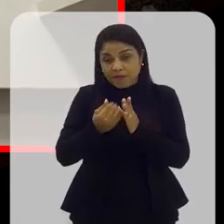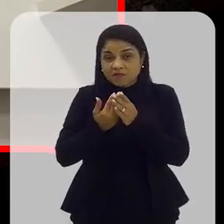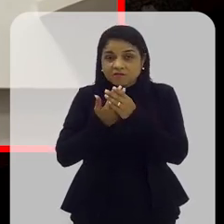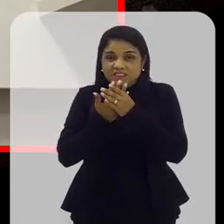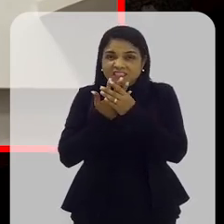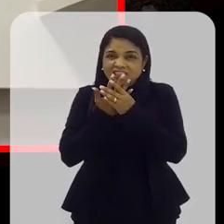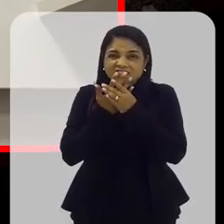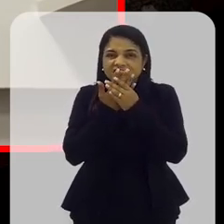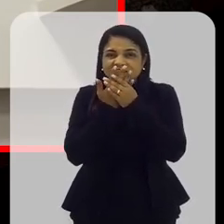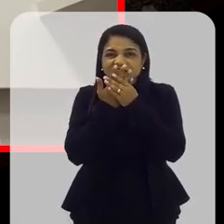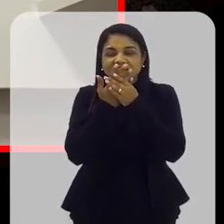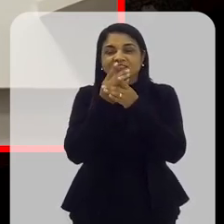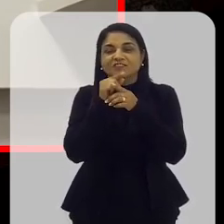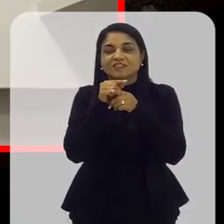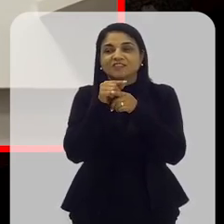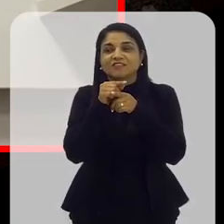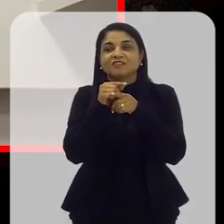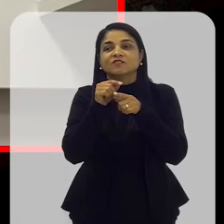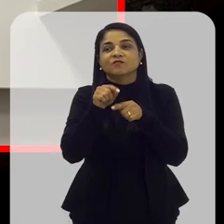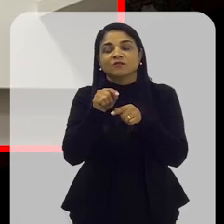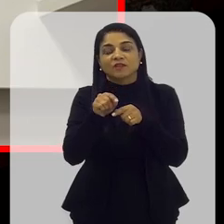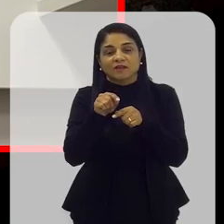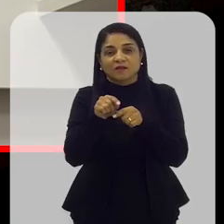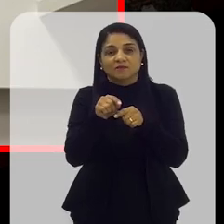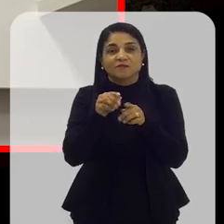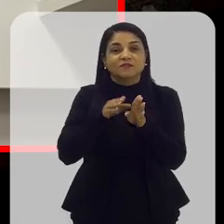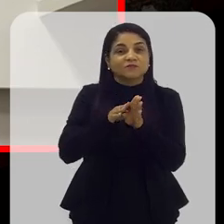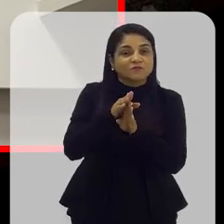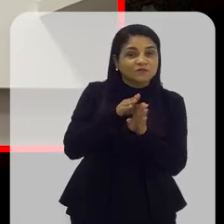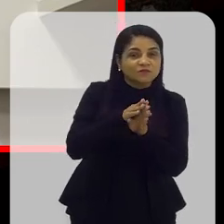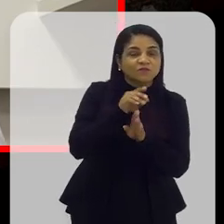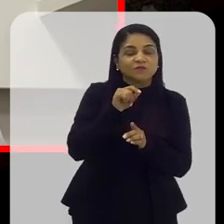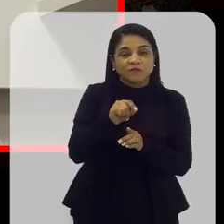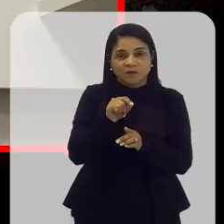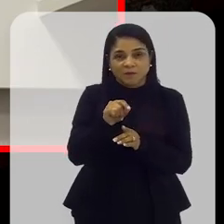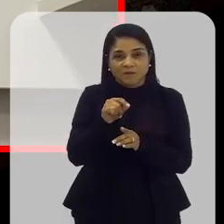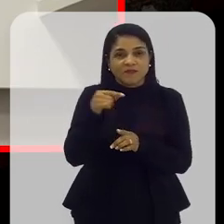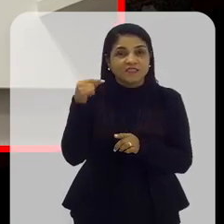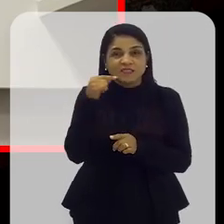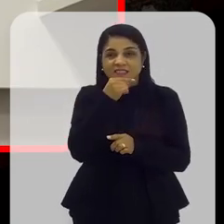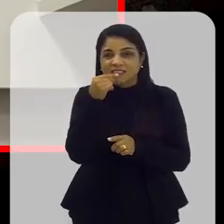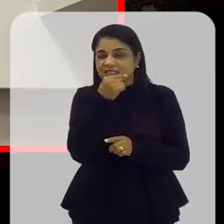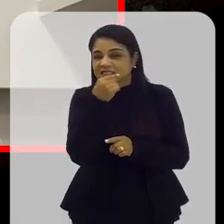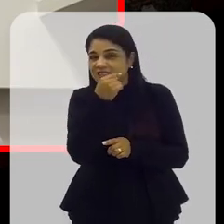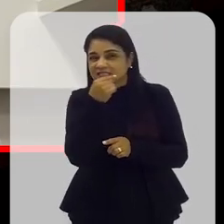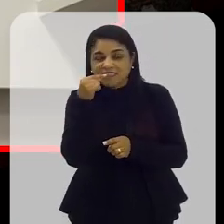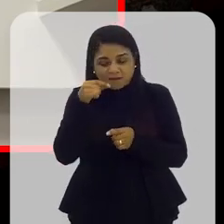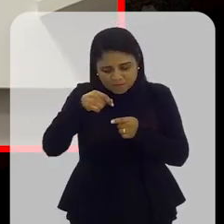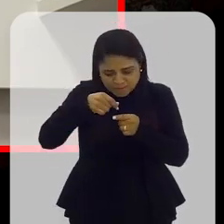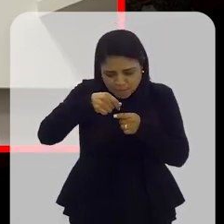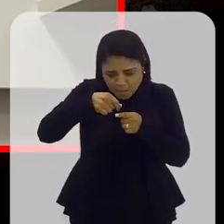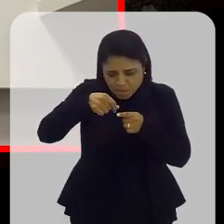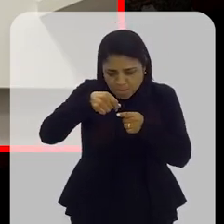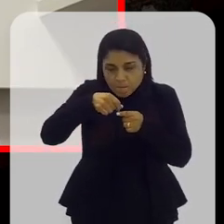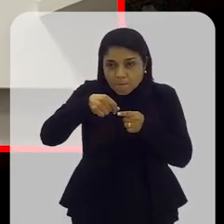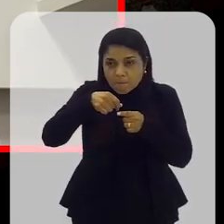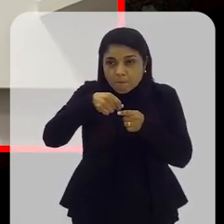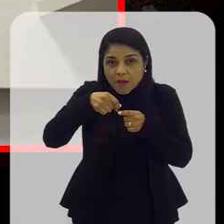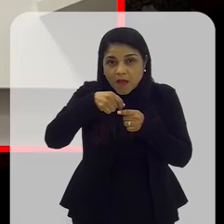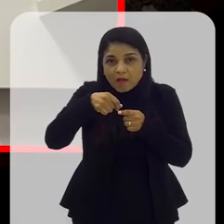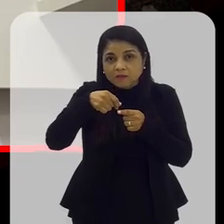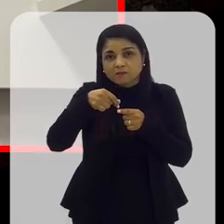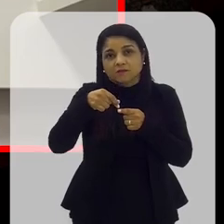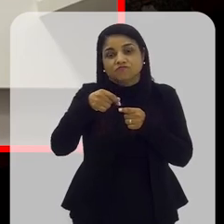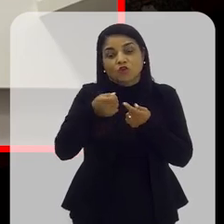primeiros dentes, a gente já indica a utilização de pasta floretada. Só que, obviamente, a quantidade de